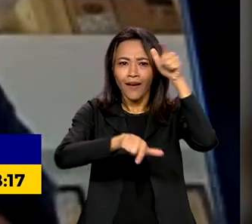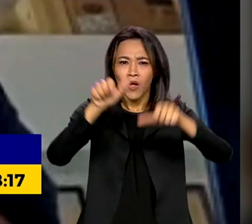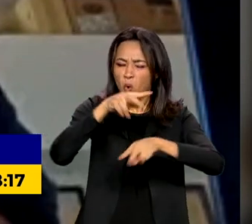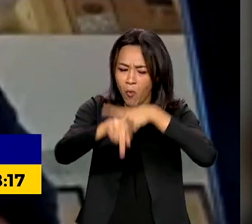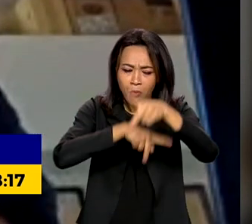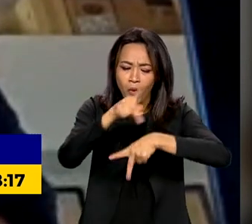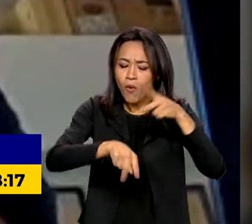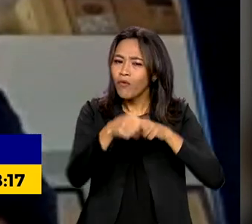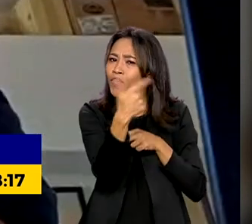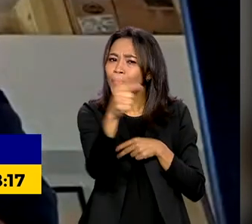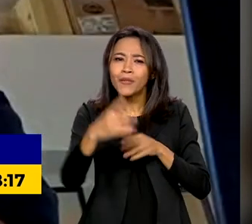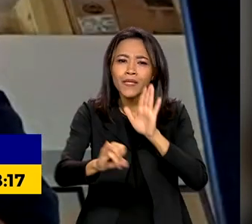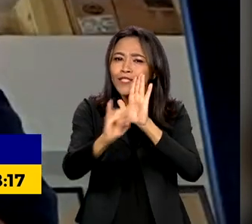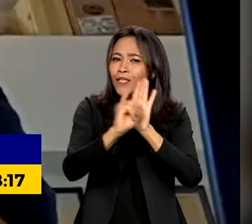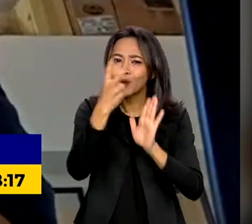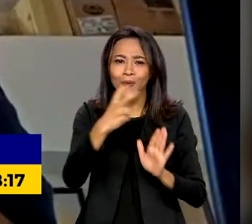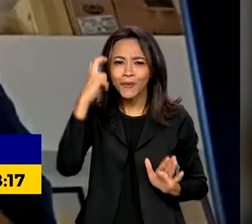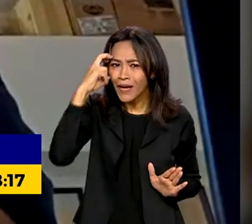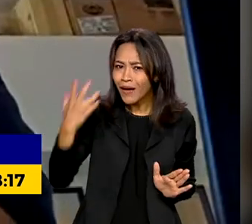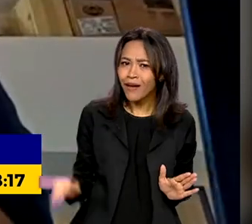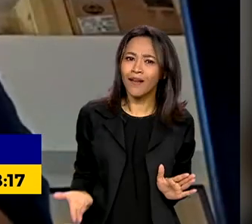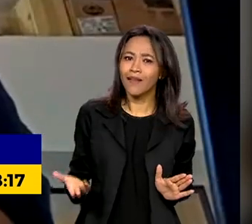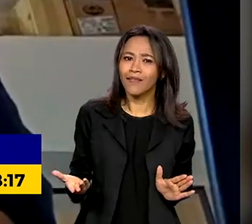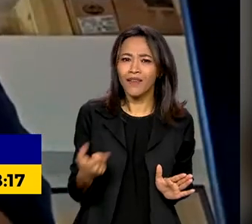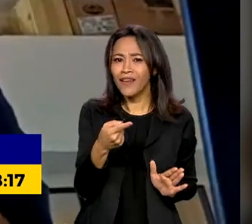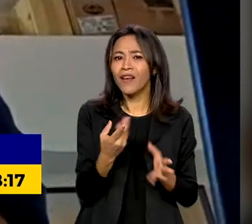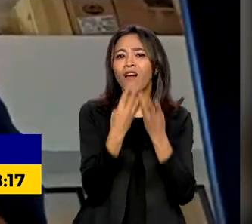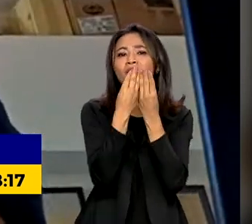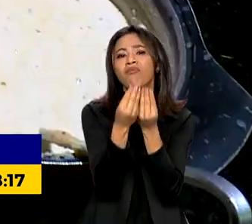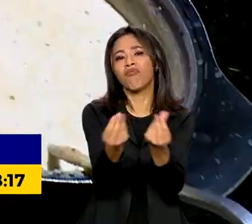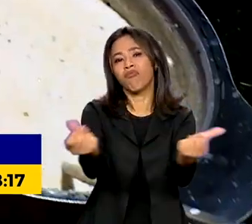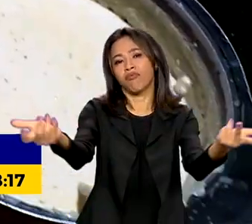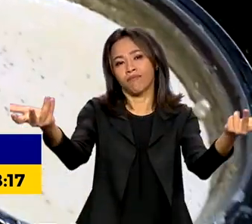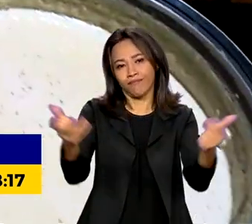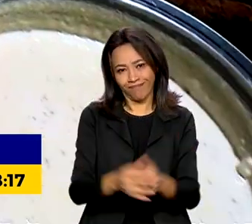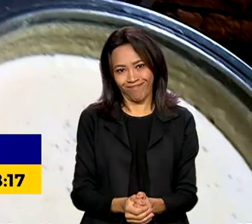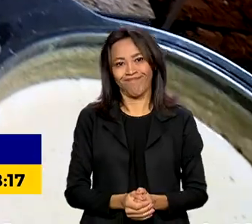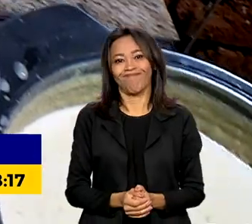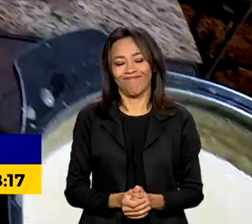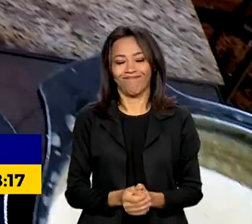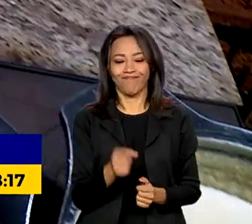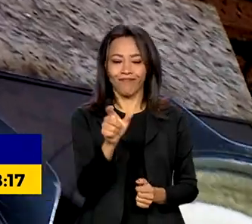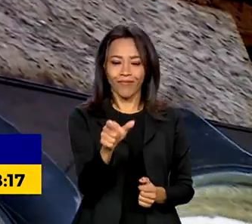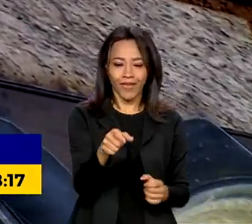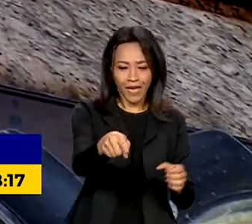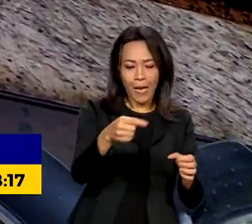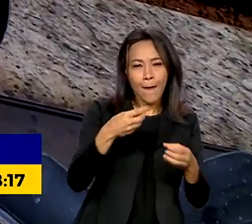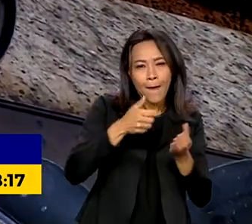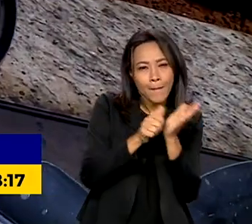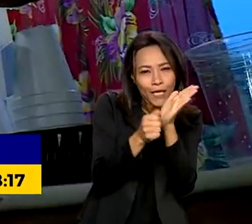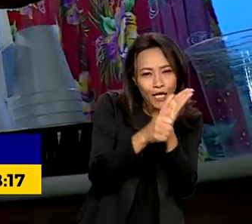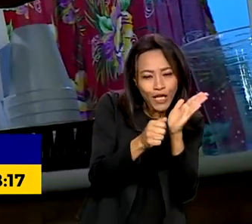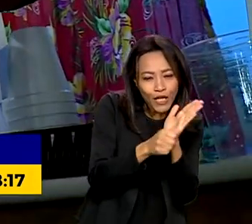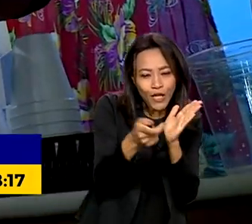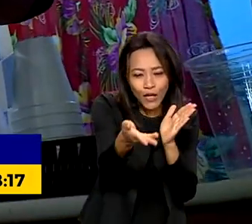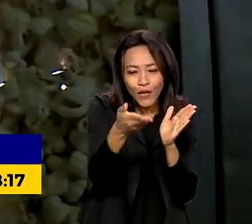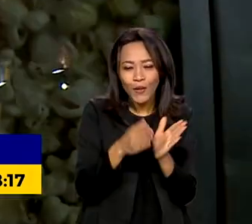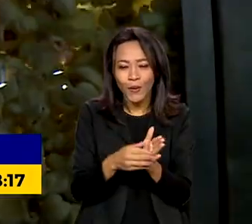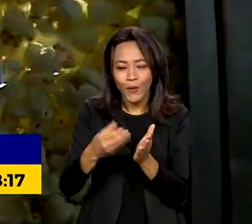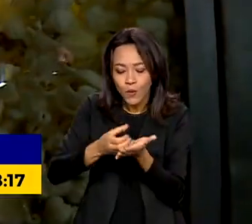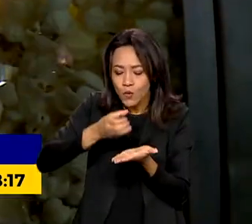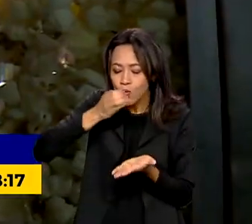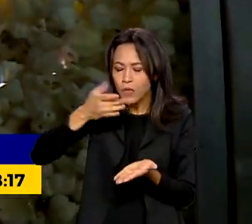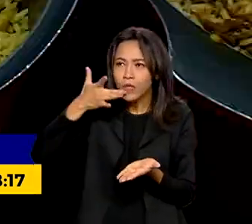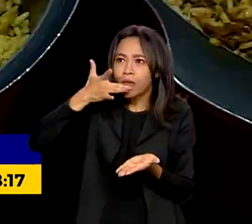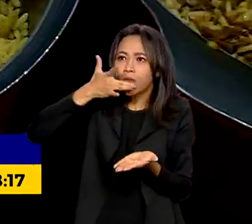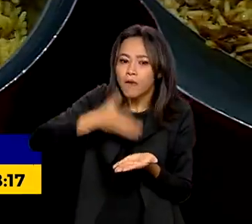identidade cultural, ele não existe como povo. E entre uma canjica e um milho cozido, um quentão e